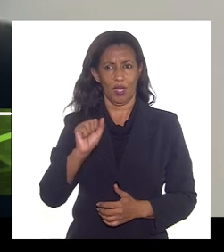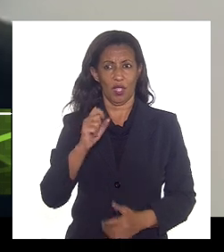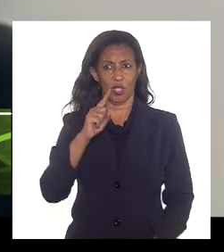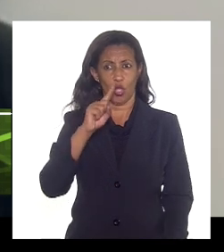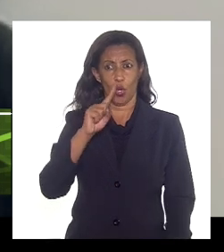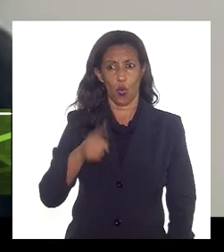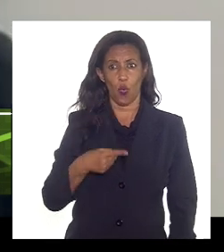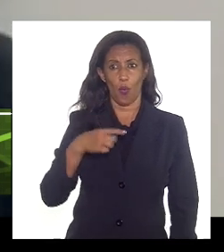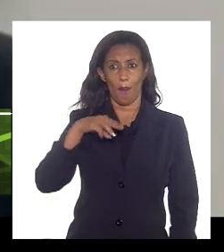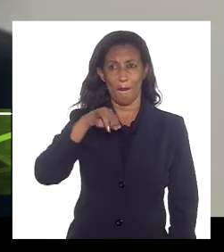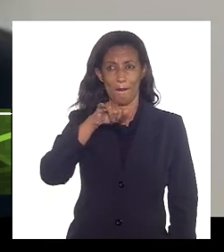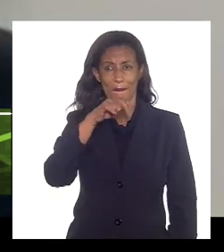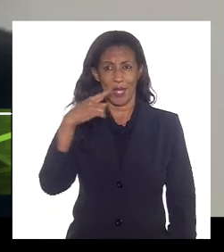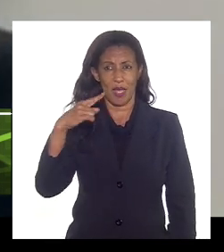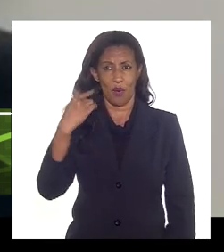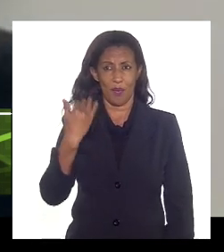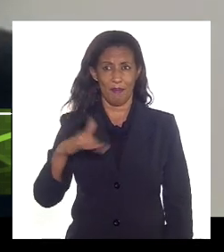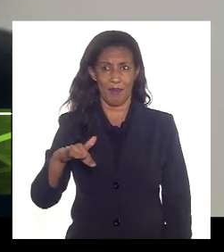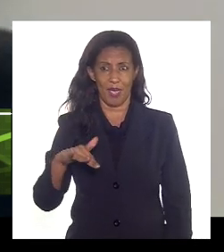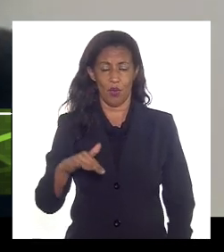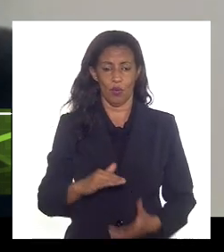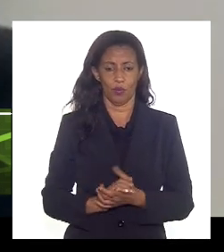milhão e meio de metros públicos de gás por dia